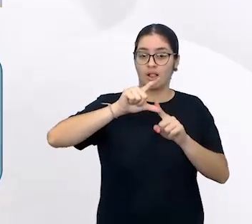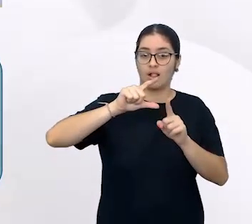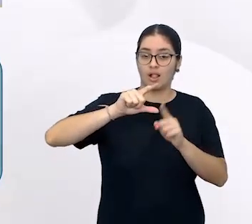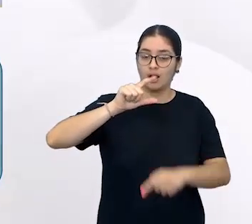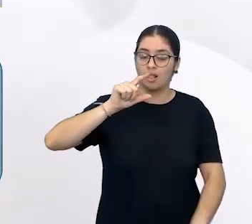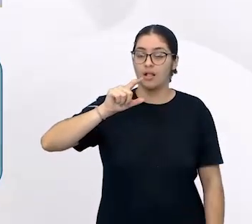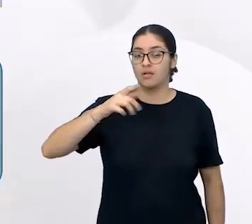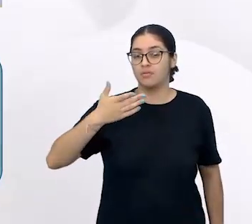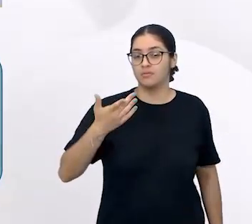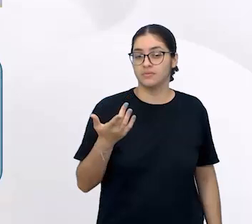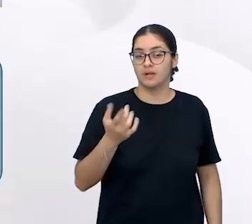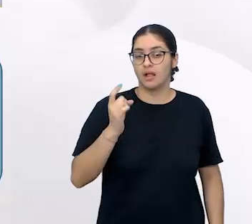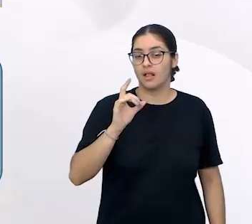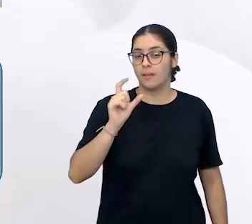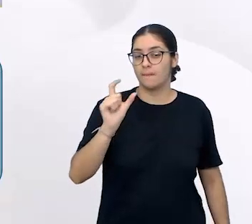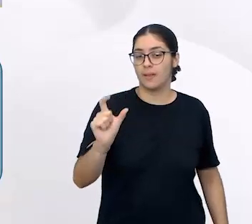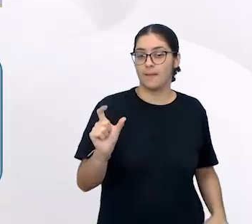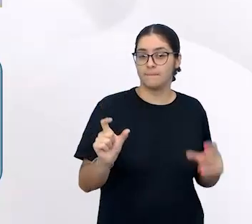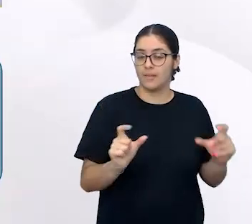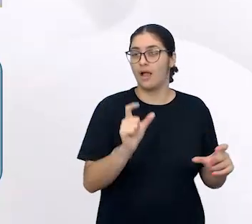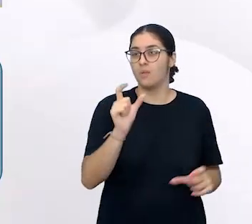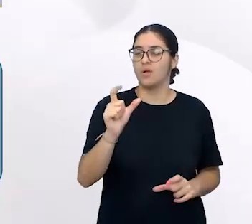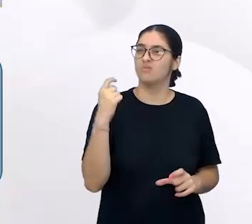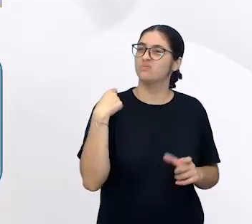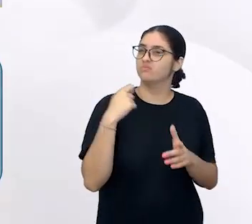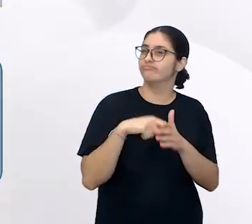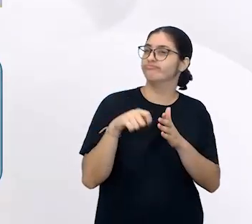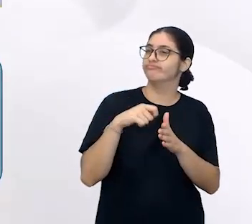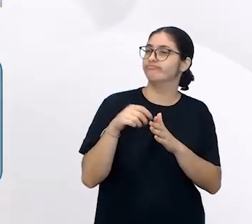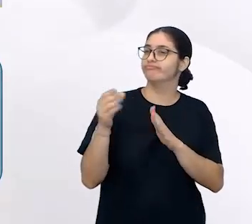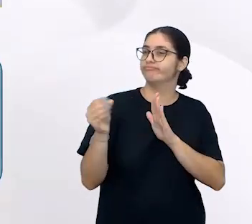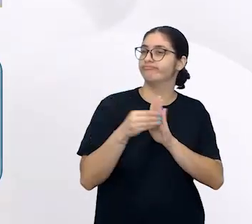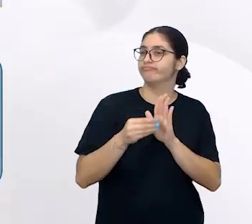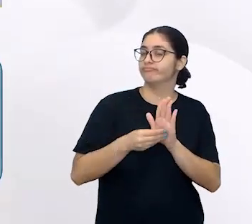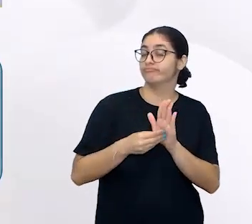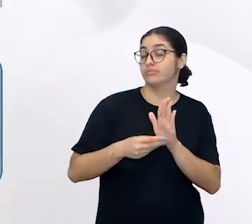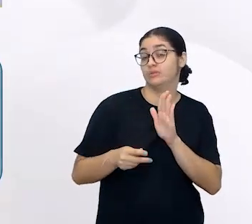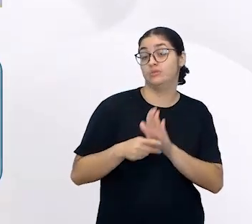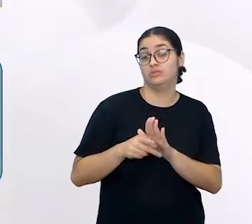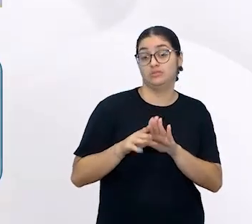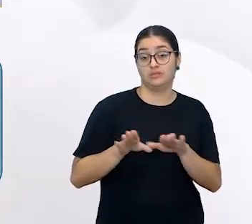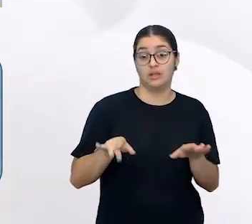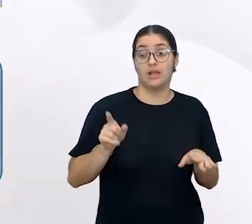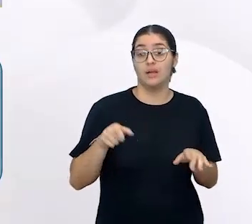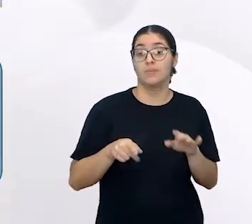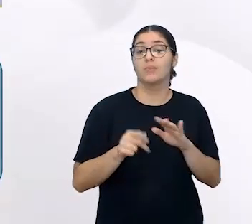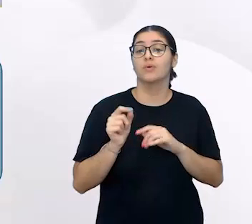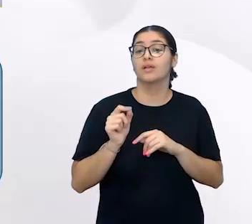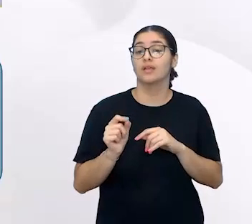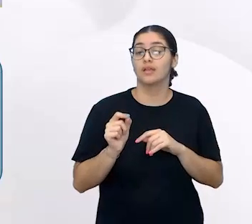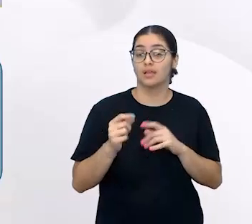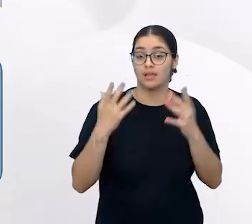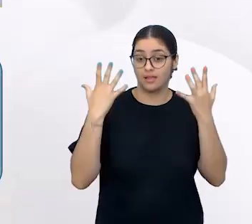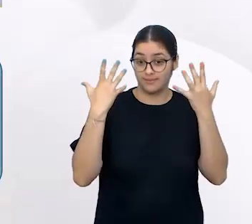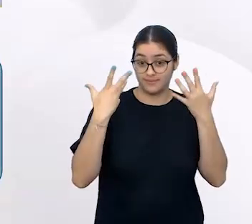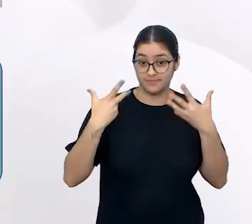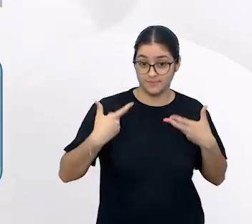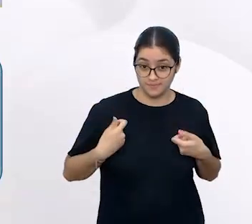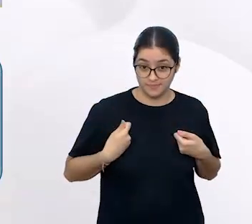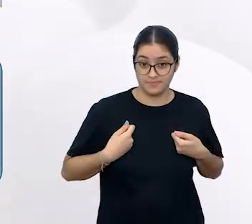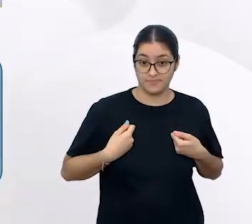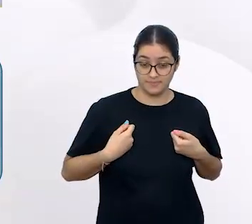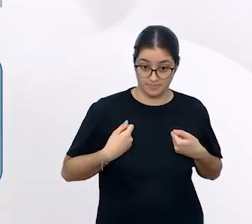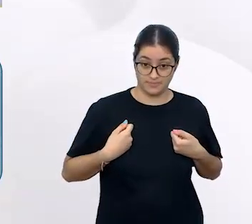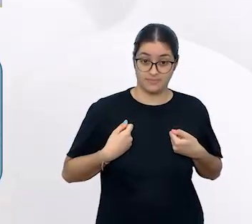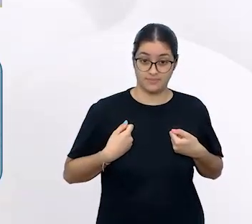palavra da lista que a gente está discutindo, que era uma lista de animais. Então, a criança,